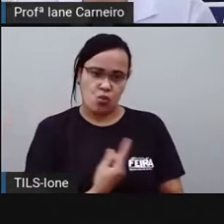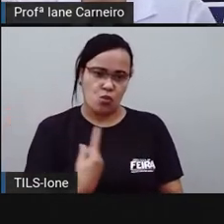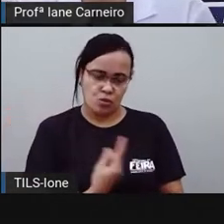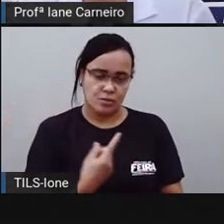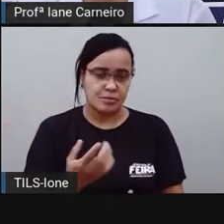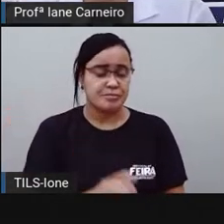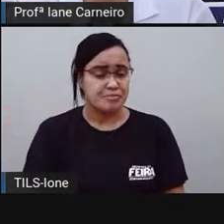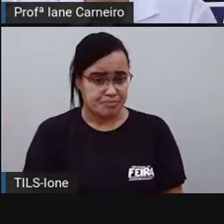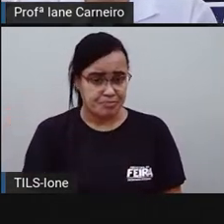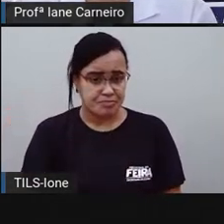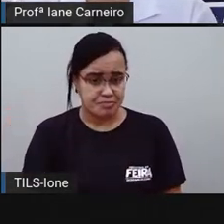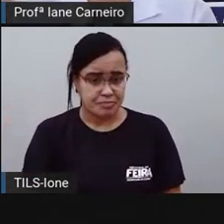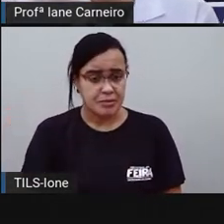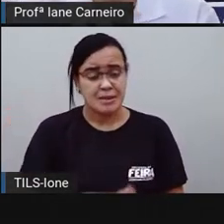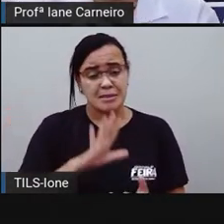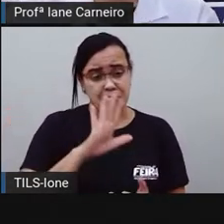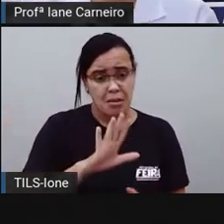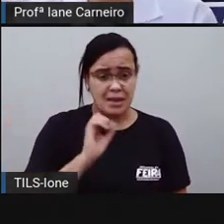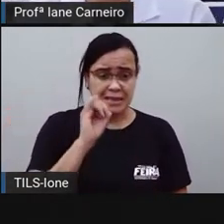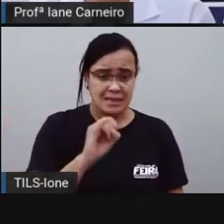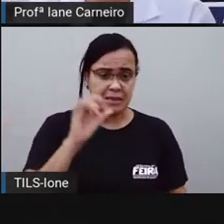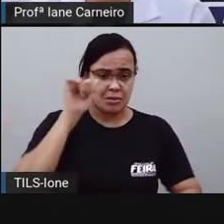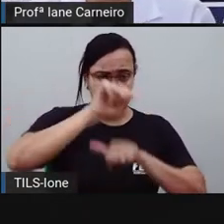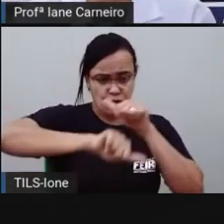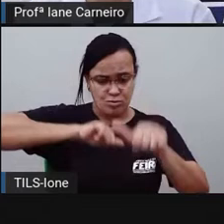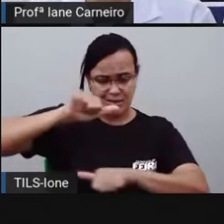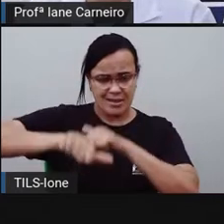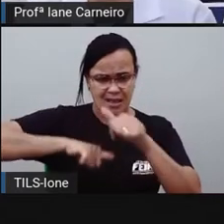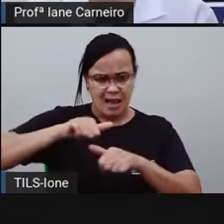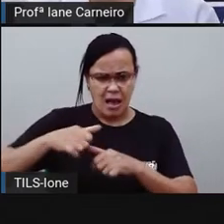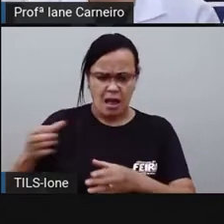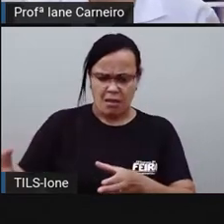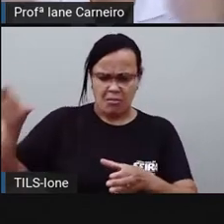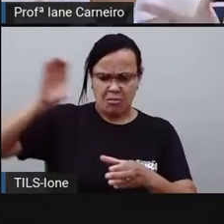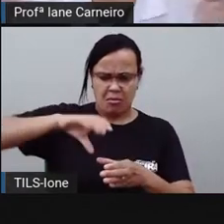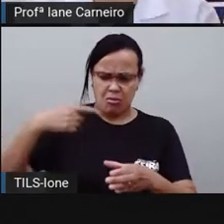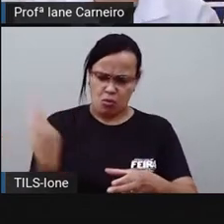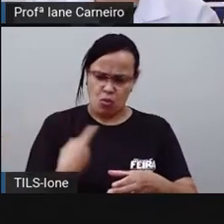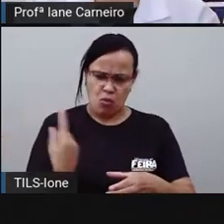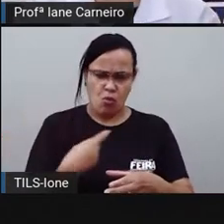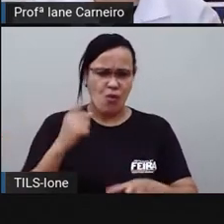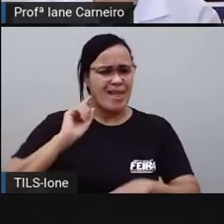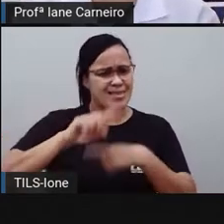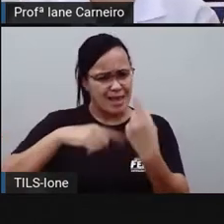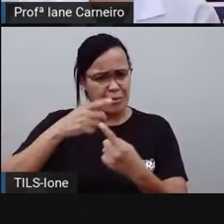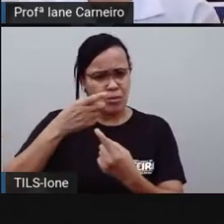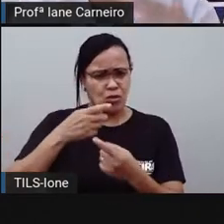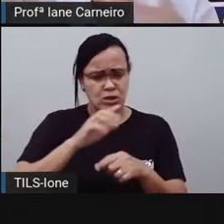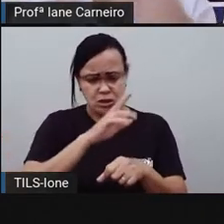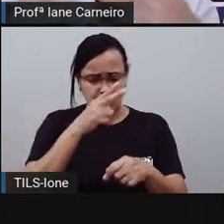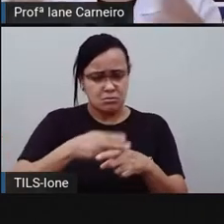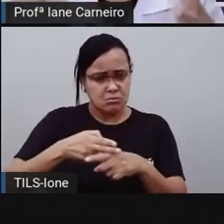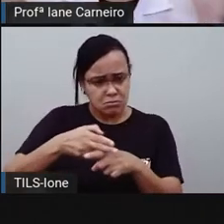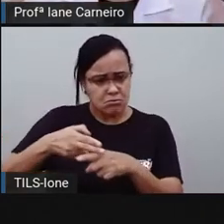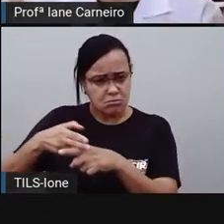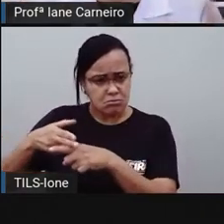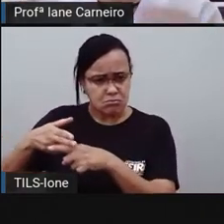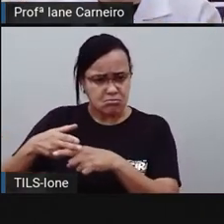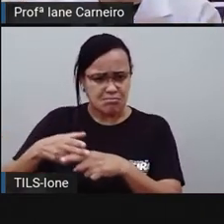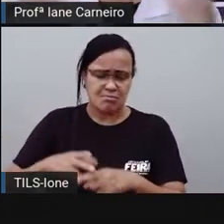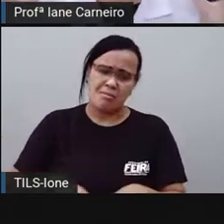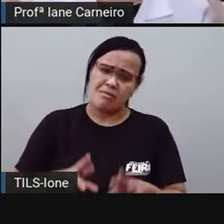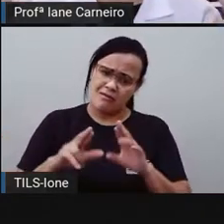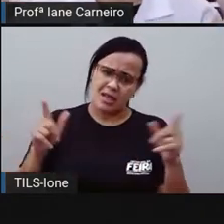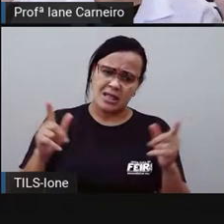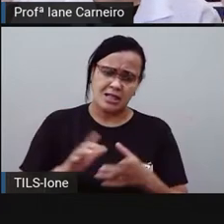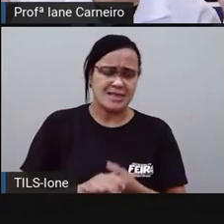liquidificador e depois corta as bananas. Quando a coloca a banana no liquidificador, ela vai misturar todinha, vai